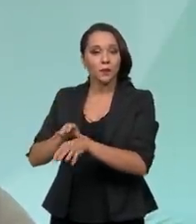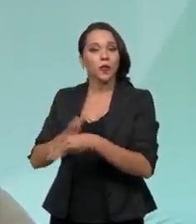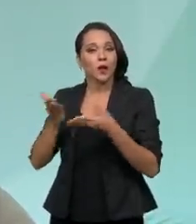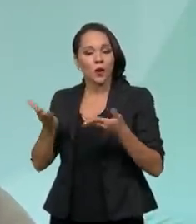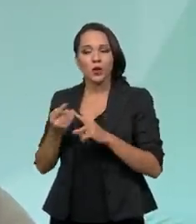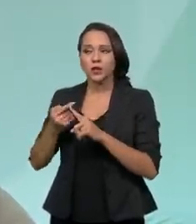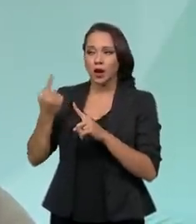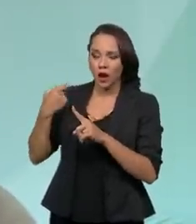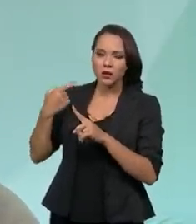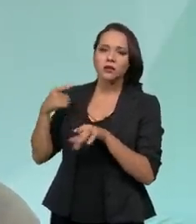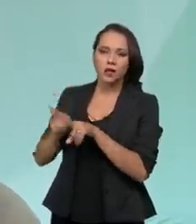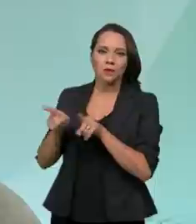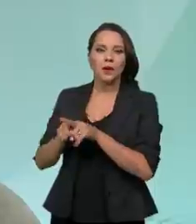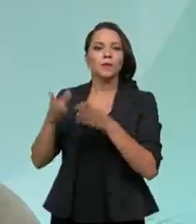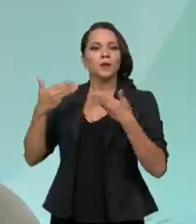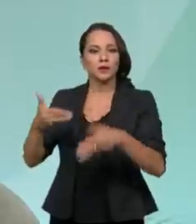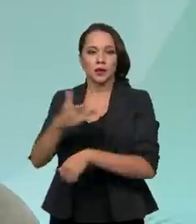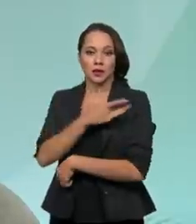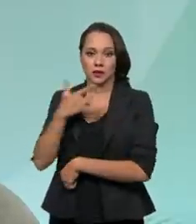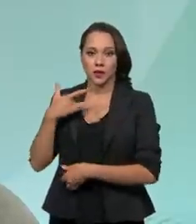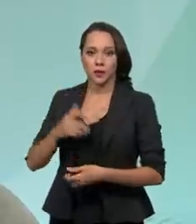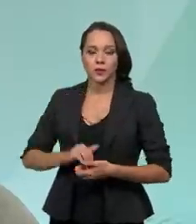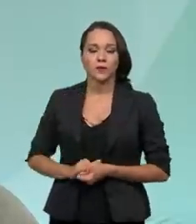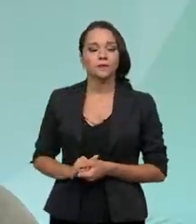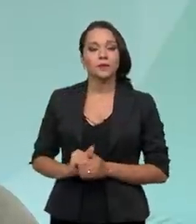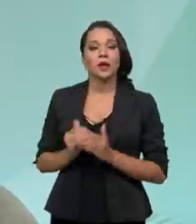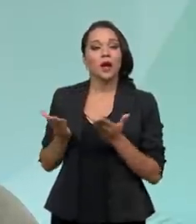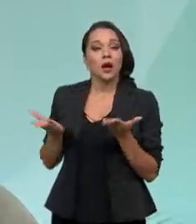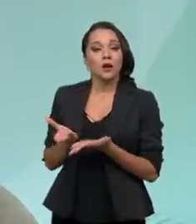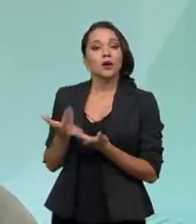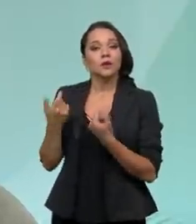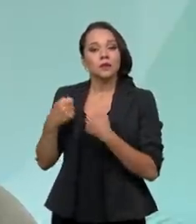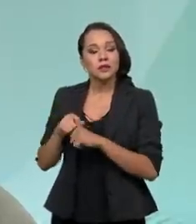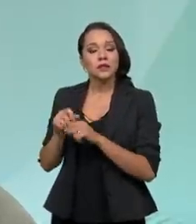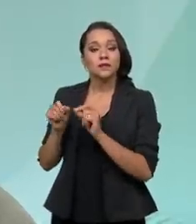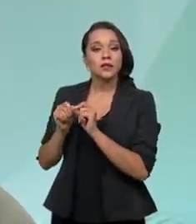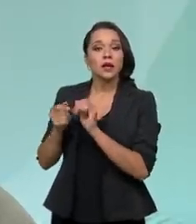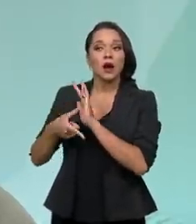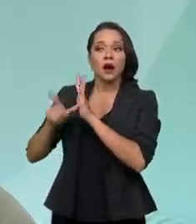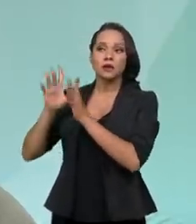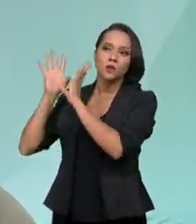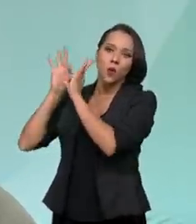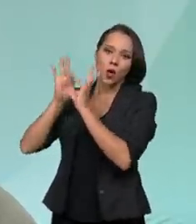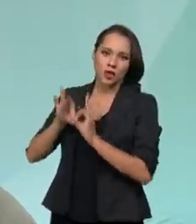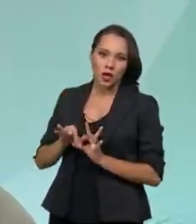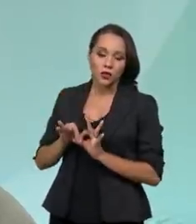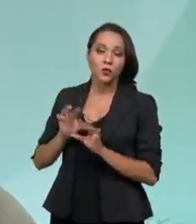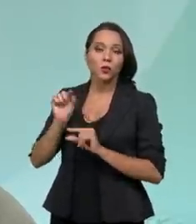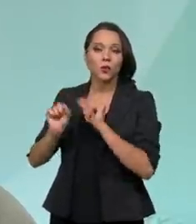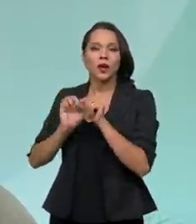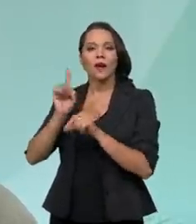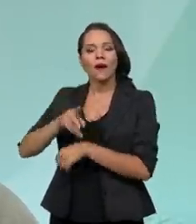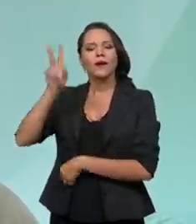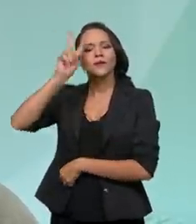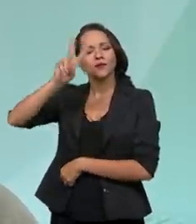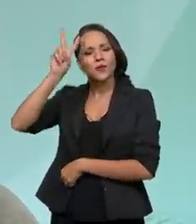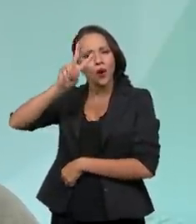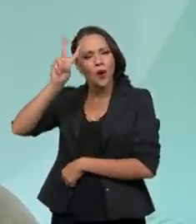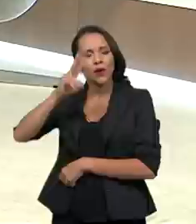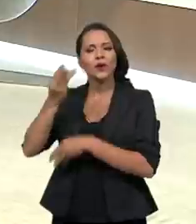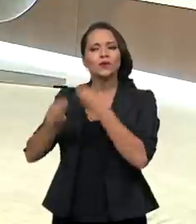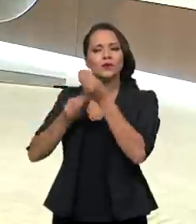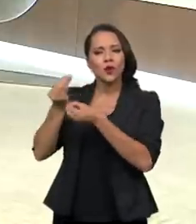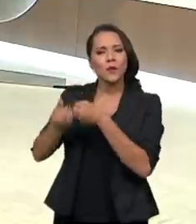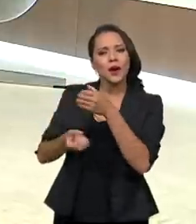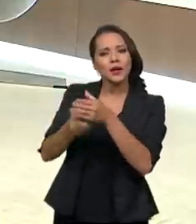e anteriormente também pelo Ministério da Saúde. Agora, o que eu tenho que contextualizar é a questão histórica da formação